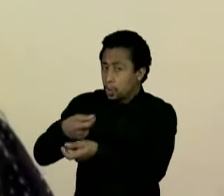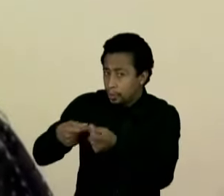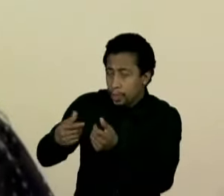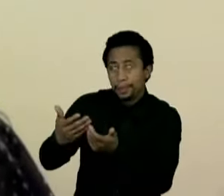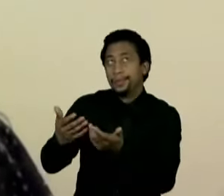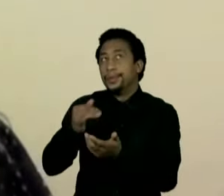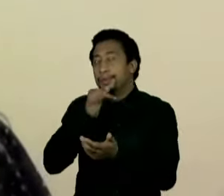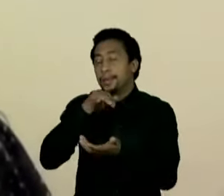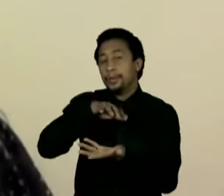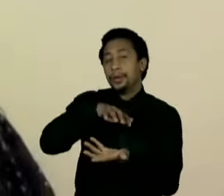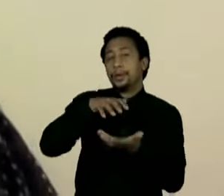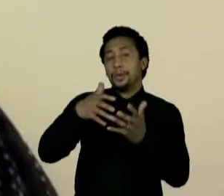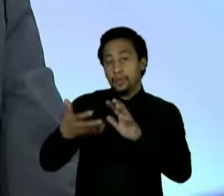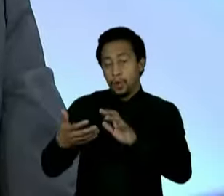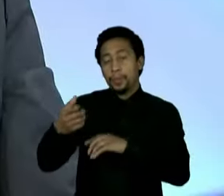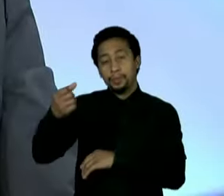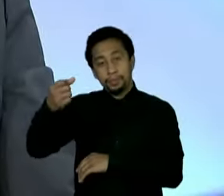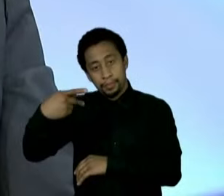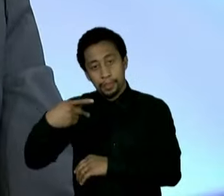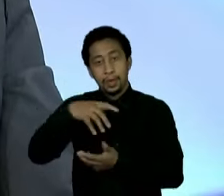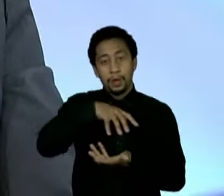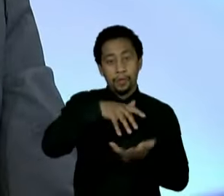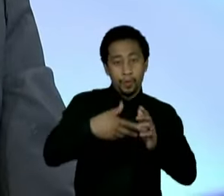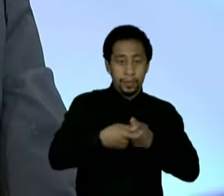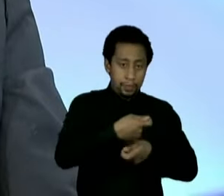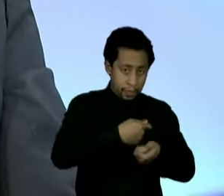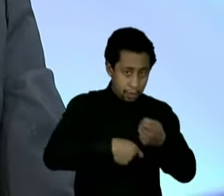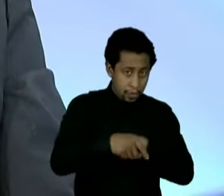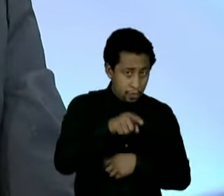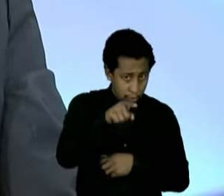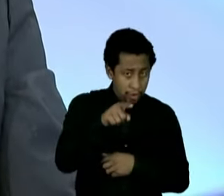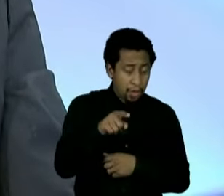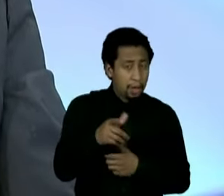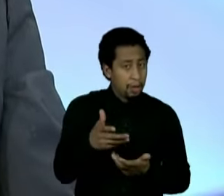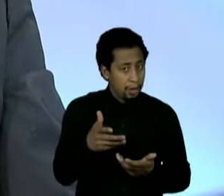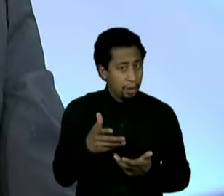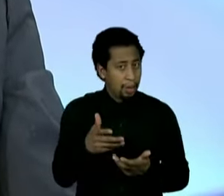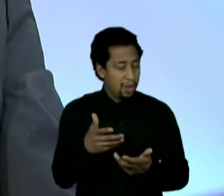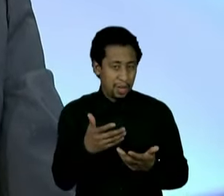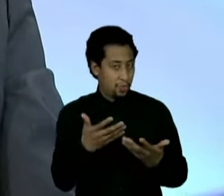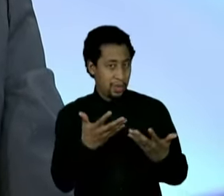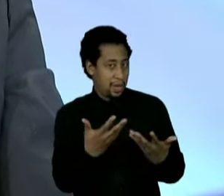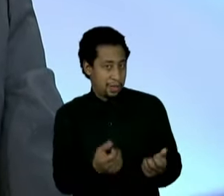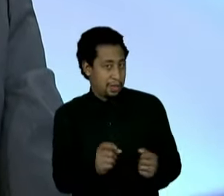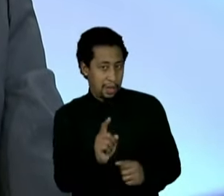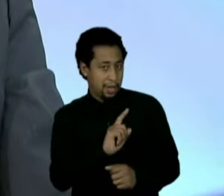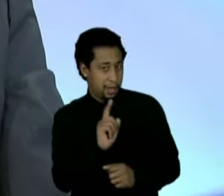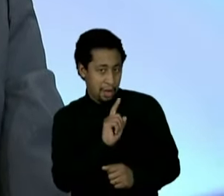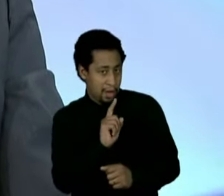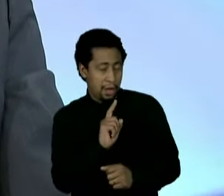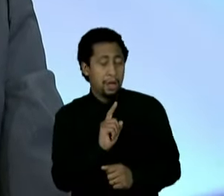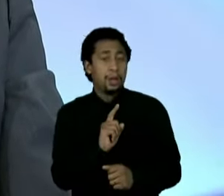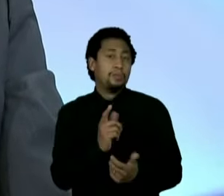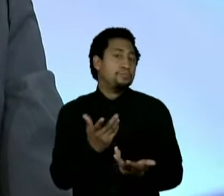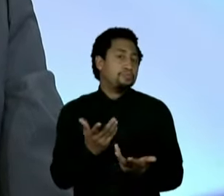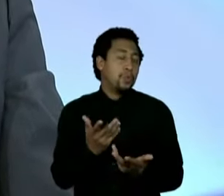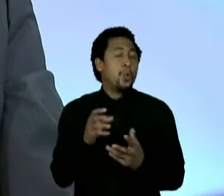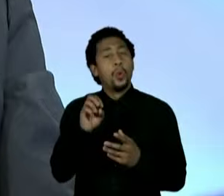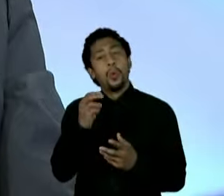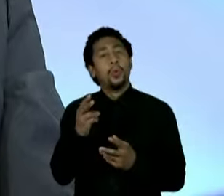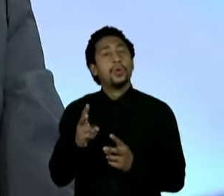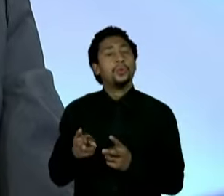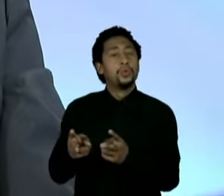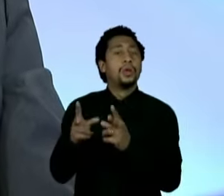Previdência, reforma administrativa? O senhor revogaria essas reformas que foram feitas pelo governador João Doria como a da Previdência do Estado?